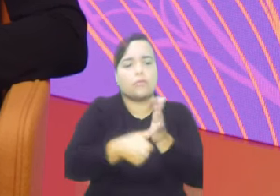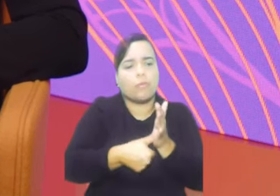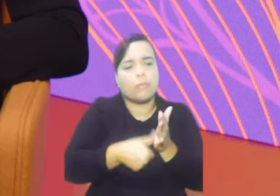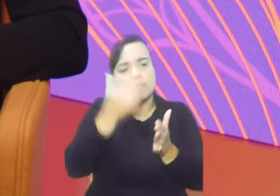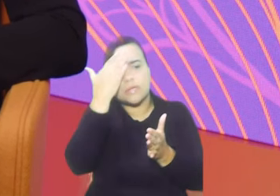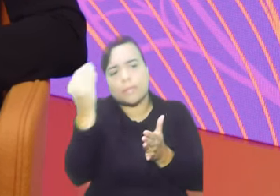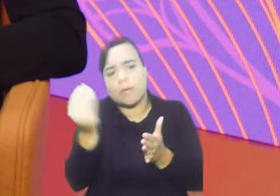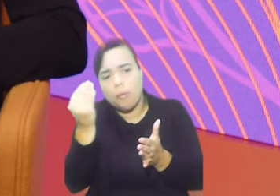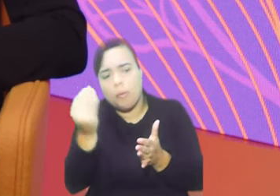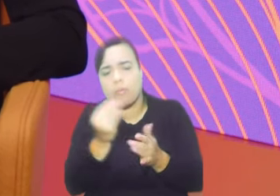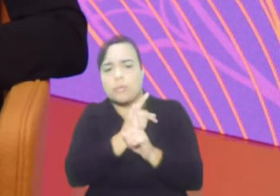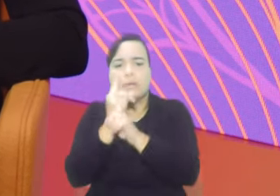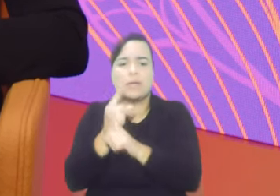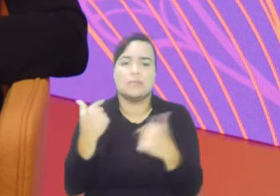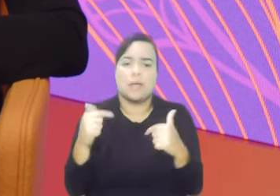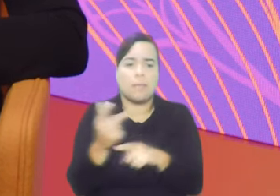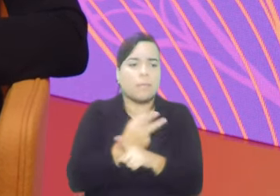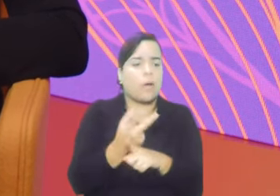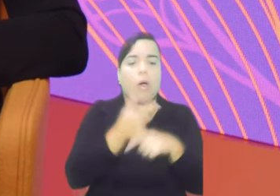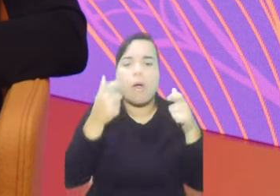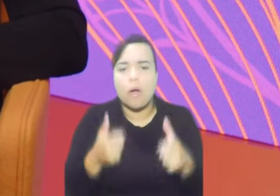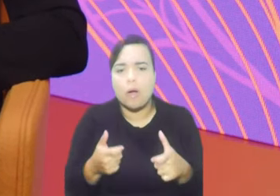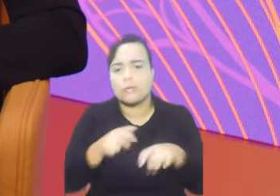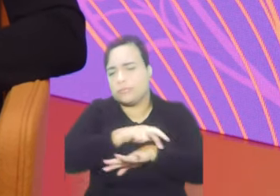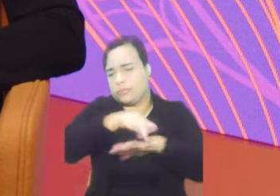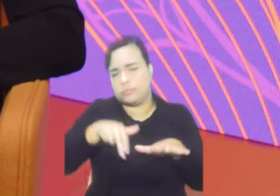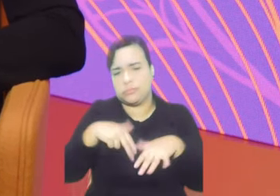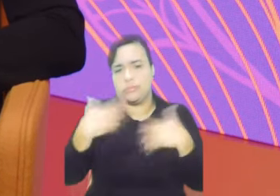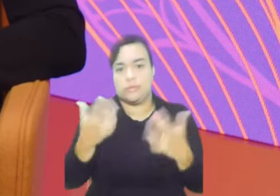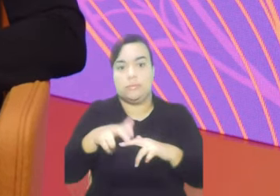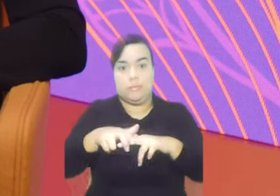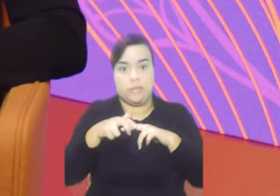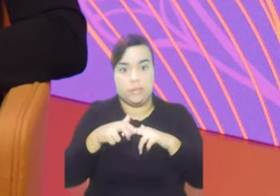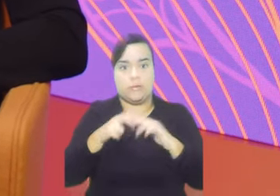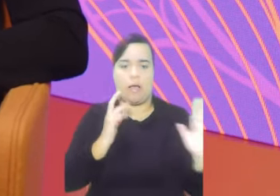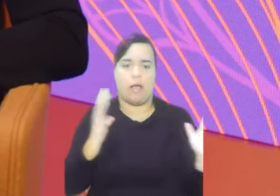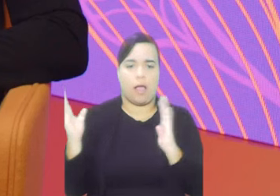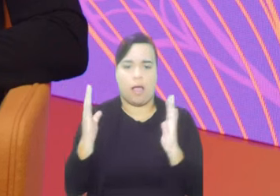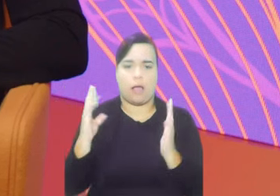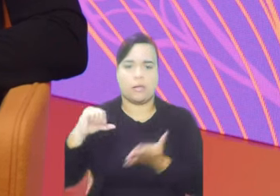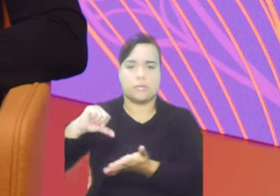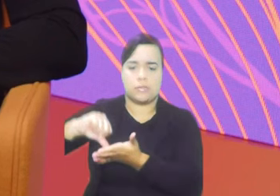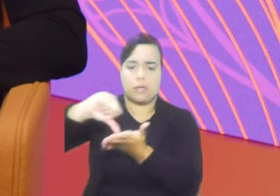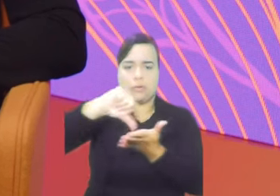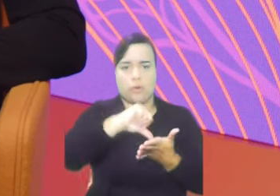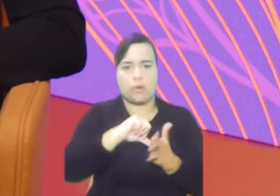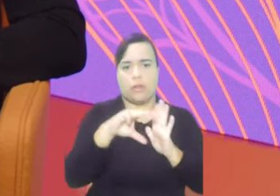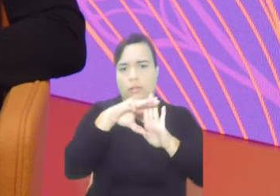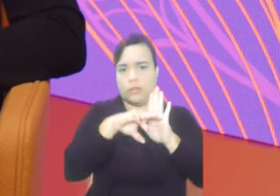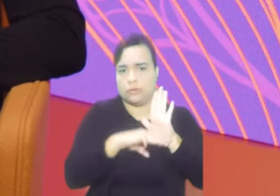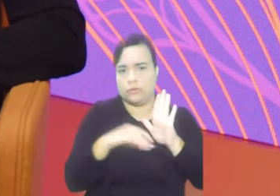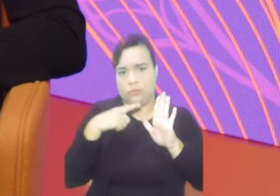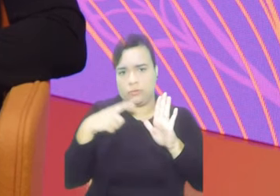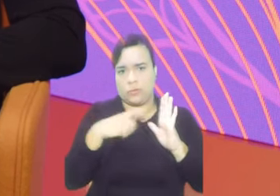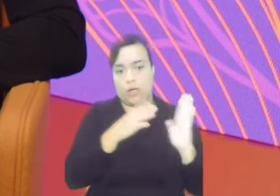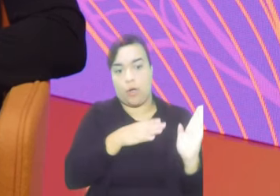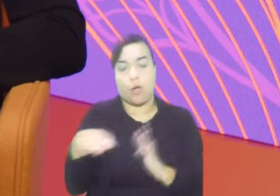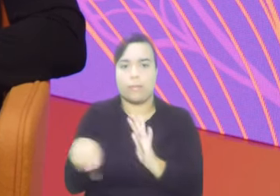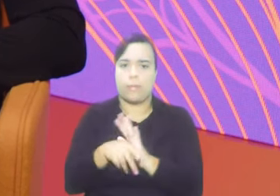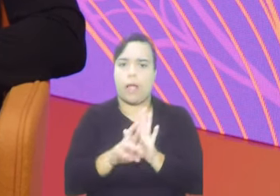Então, por área temática, por área setorial, estão listadas ali as organizações de referência